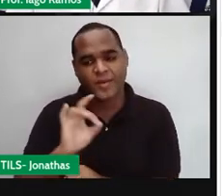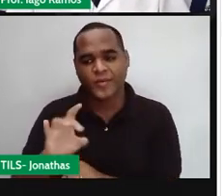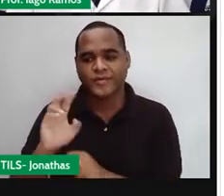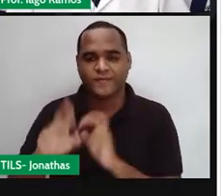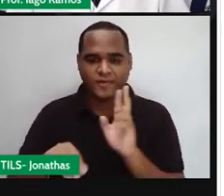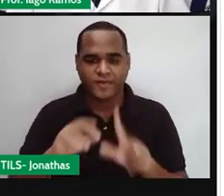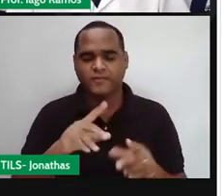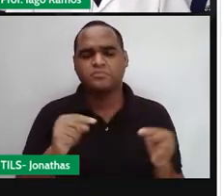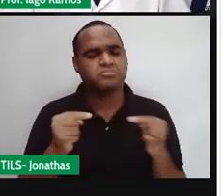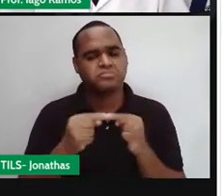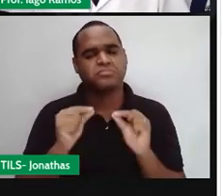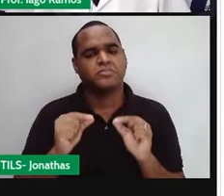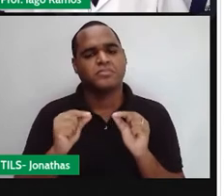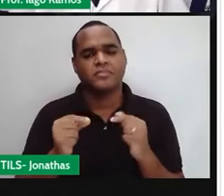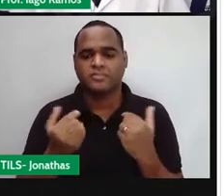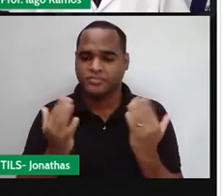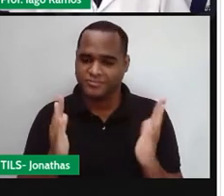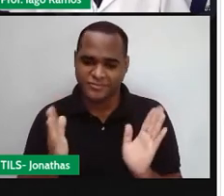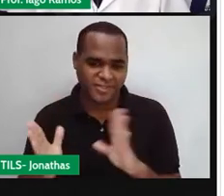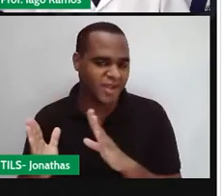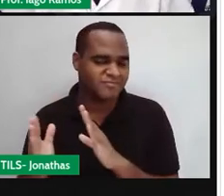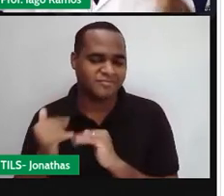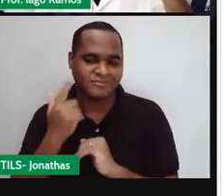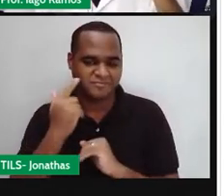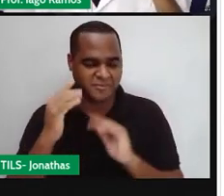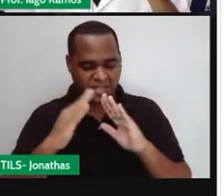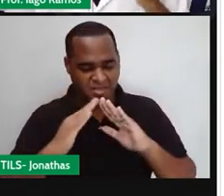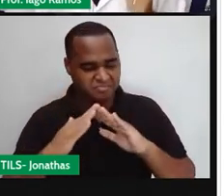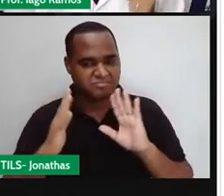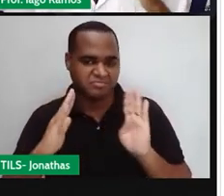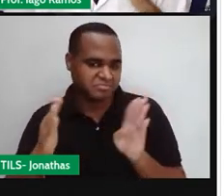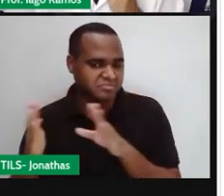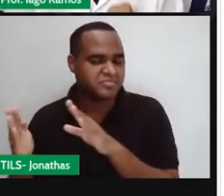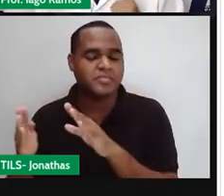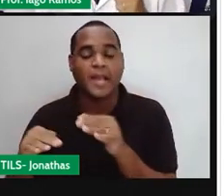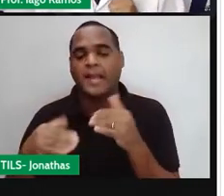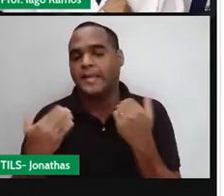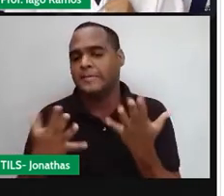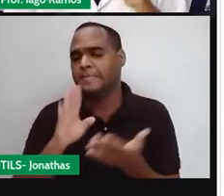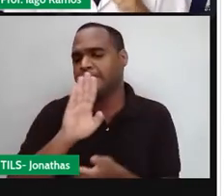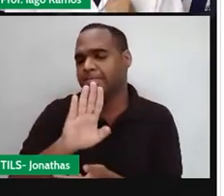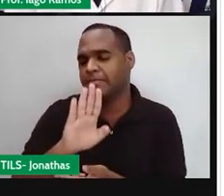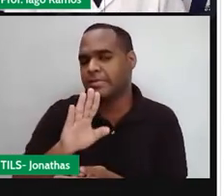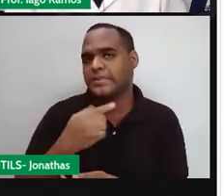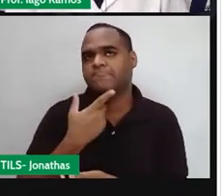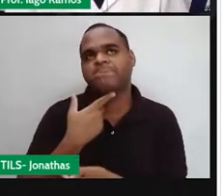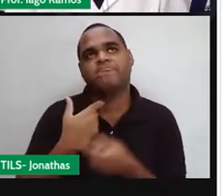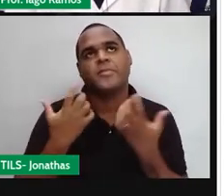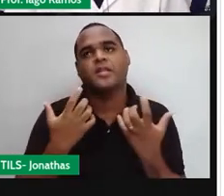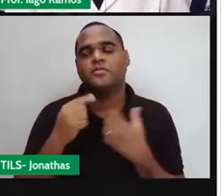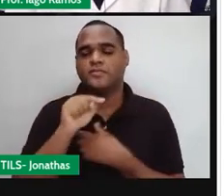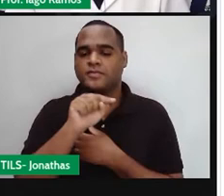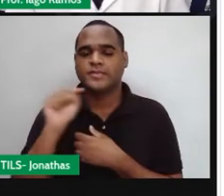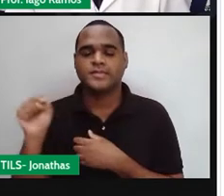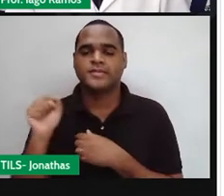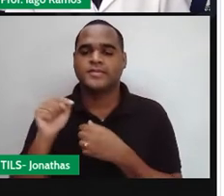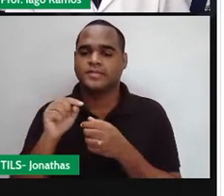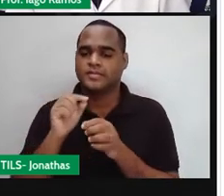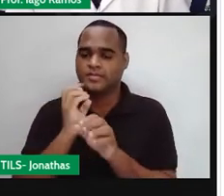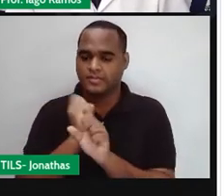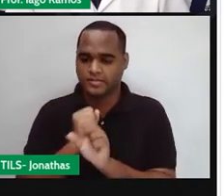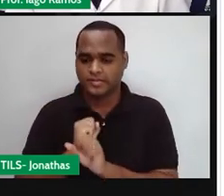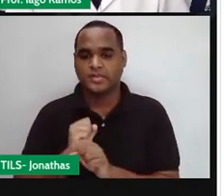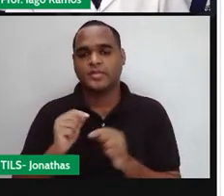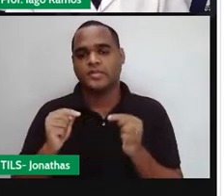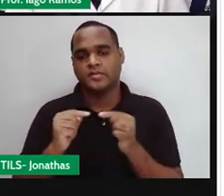não é verdade? Eu acho que você já fez essa conta. Mas, eu quero que a gente faça isso usando a